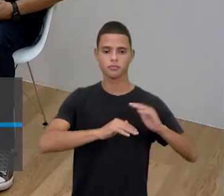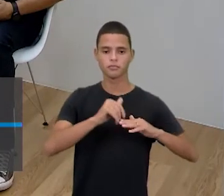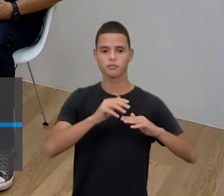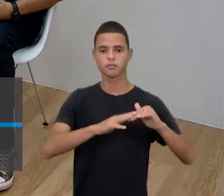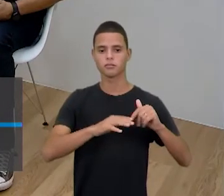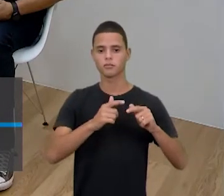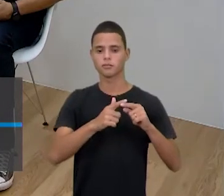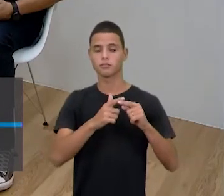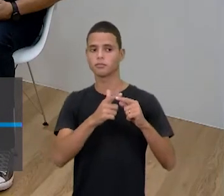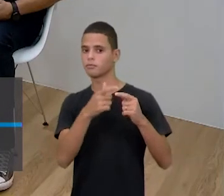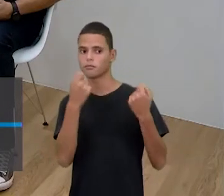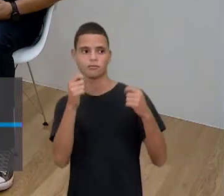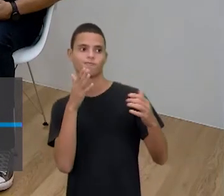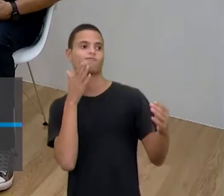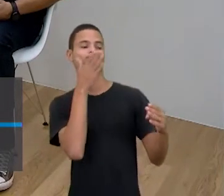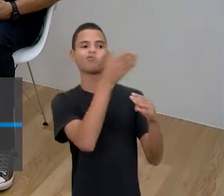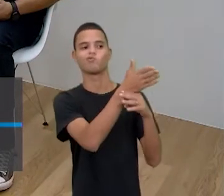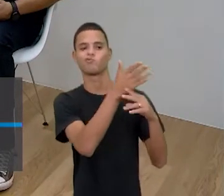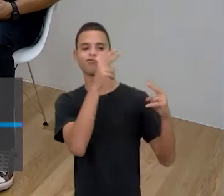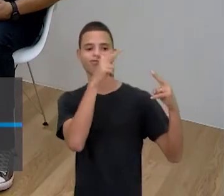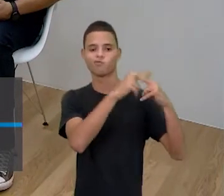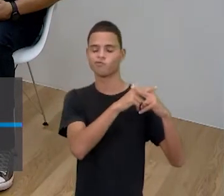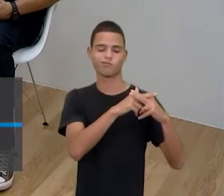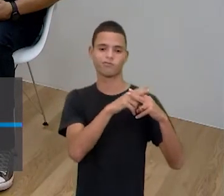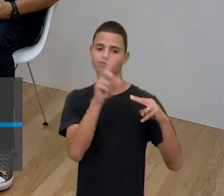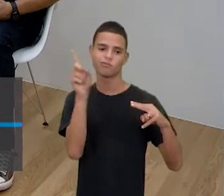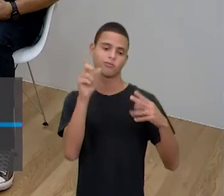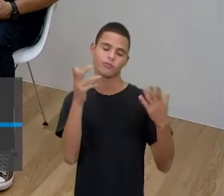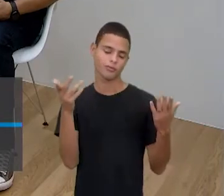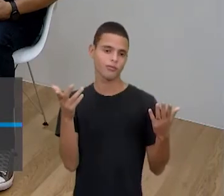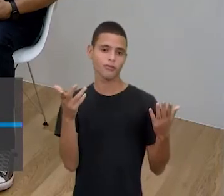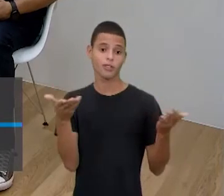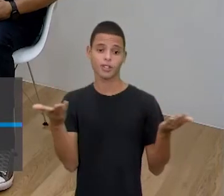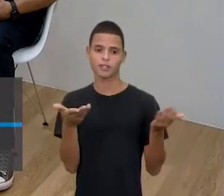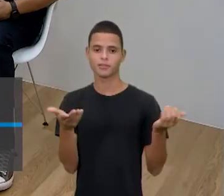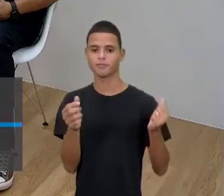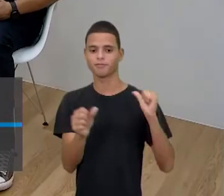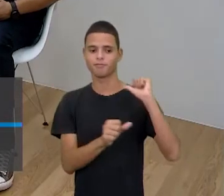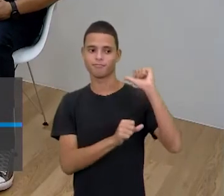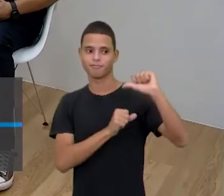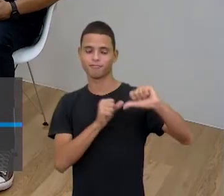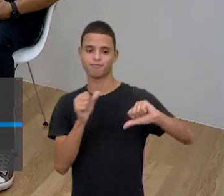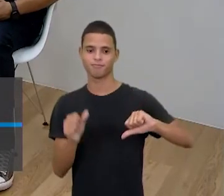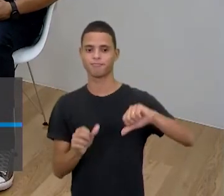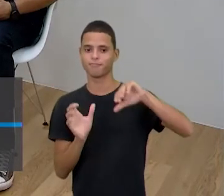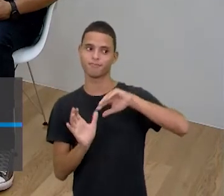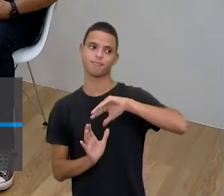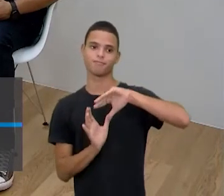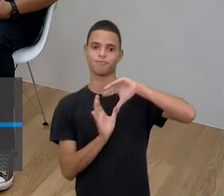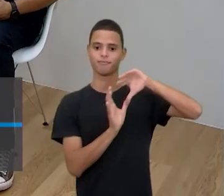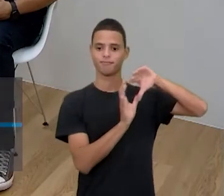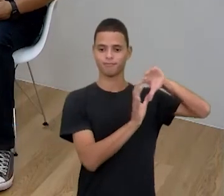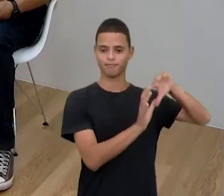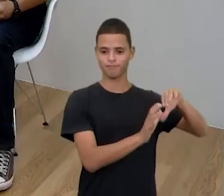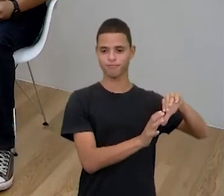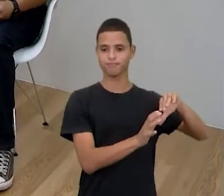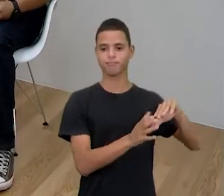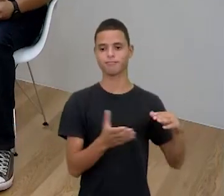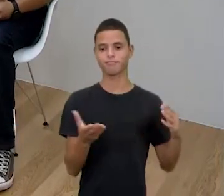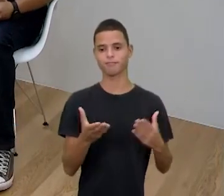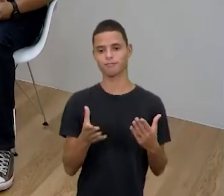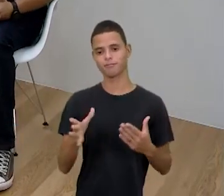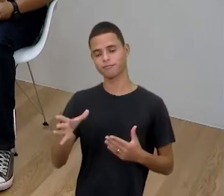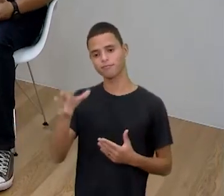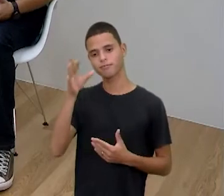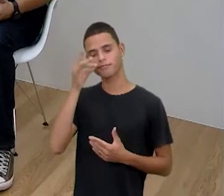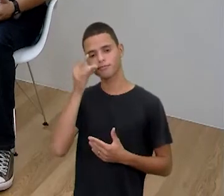ir pro combate em si. Bem, vamos passar pra próxima etapa aqui da nossa aula? Verdade. Quem está ao